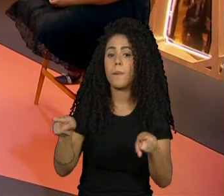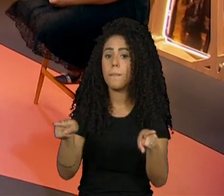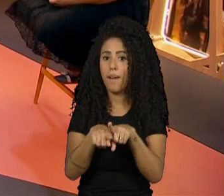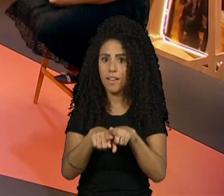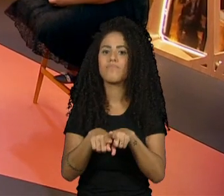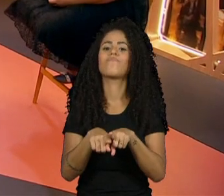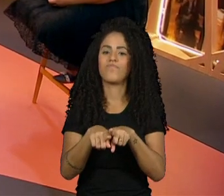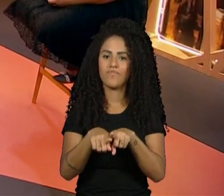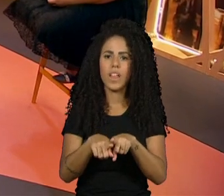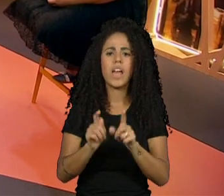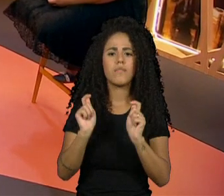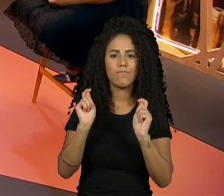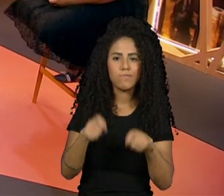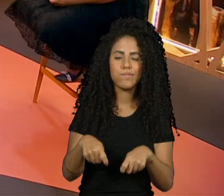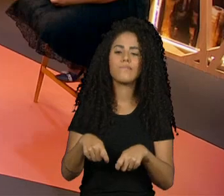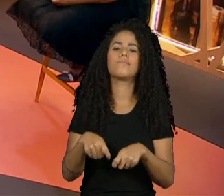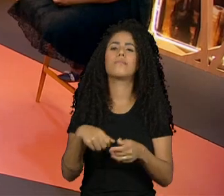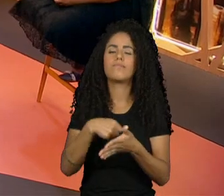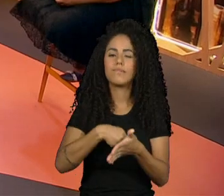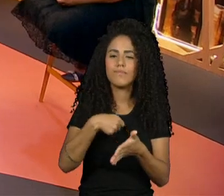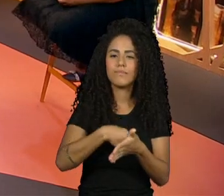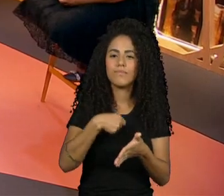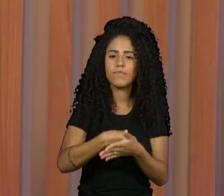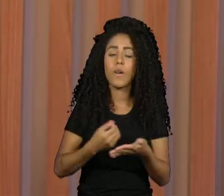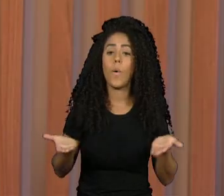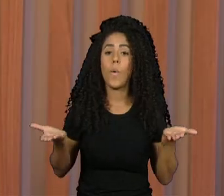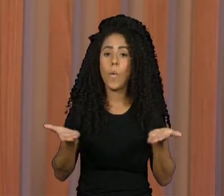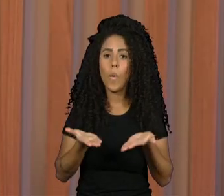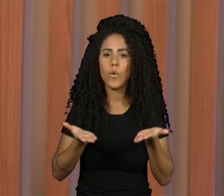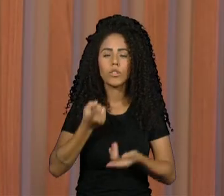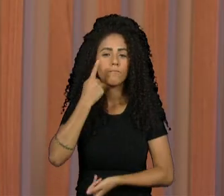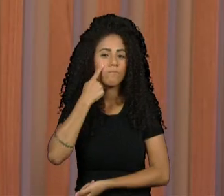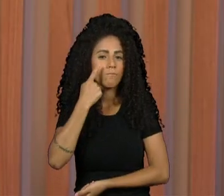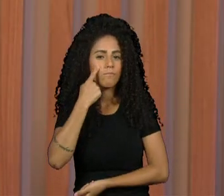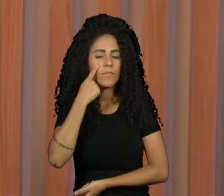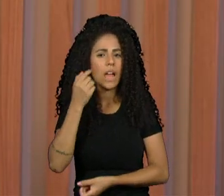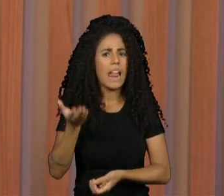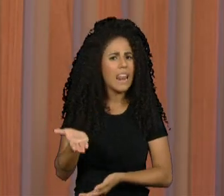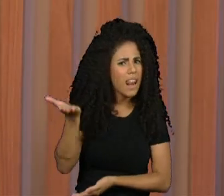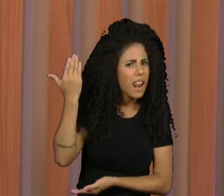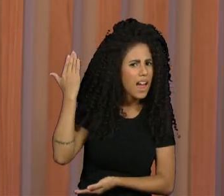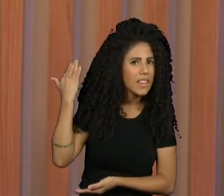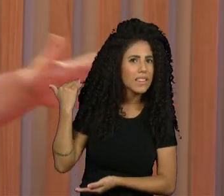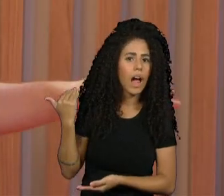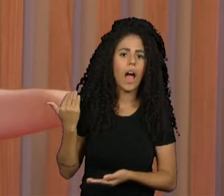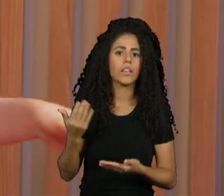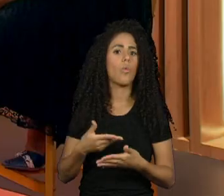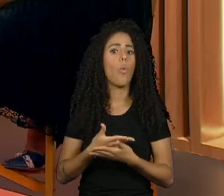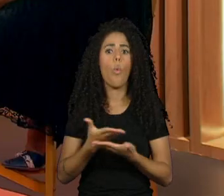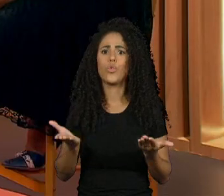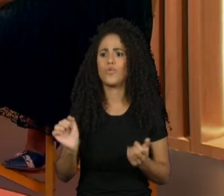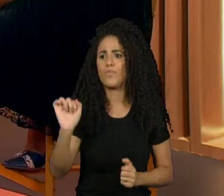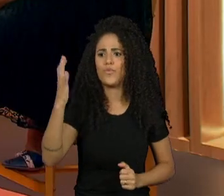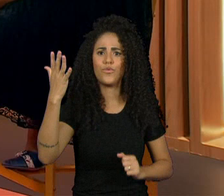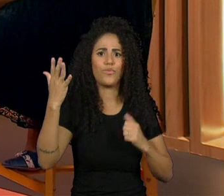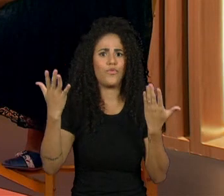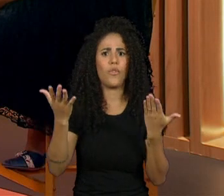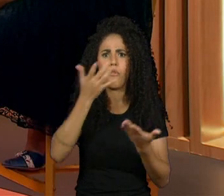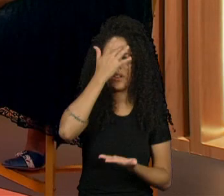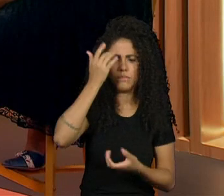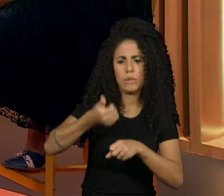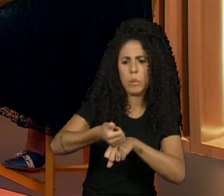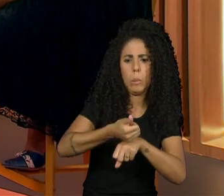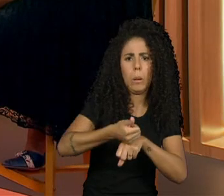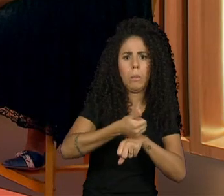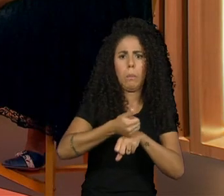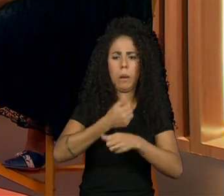a resistência era enorme. É muito interessante, sim, né? Que naquela época surgiu, do nada, um monte de especialistas em